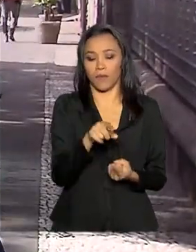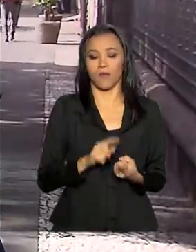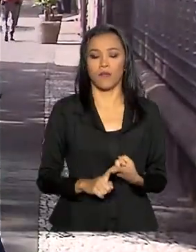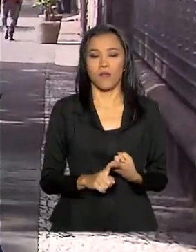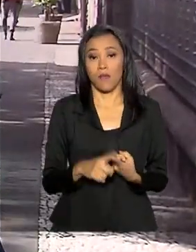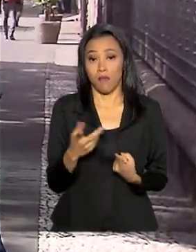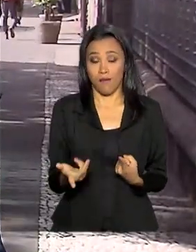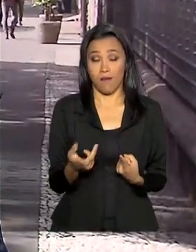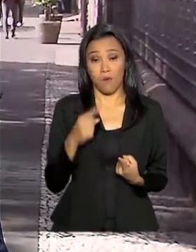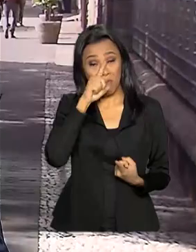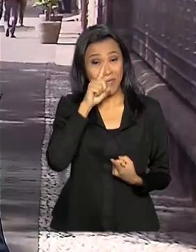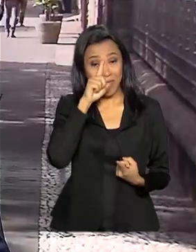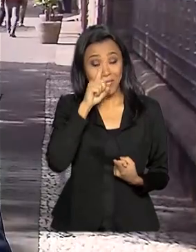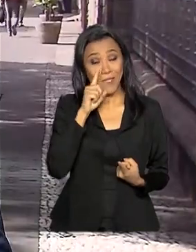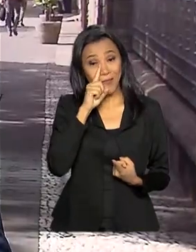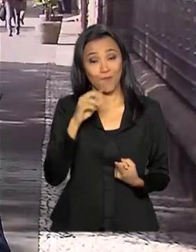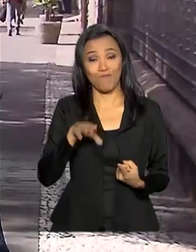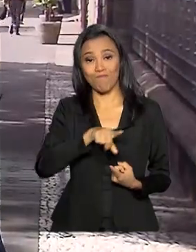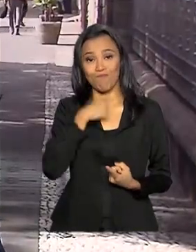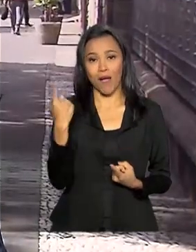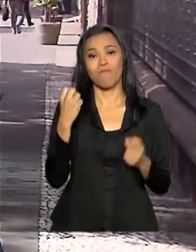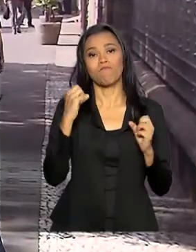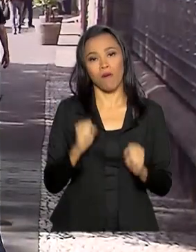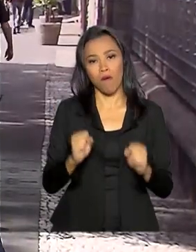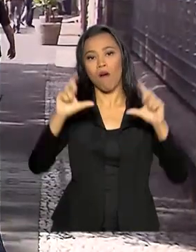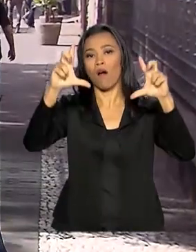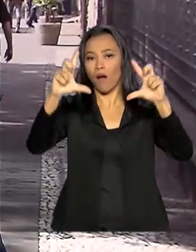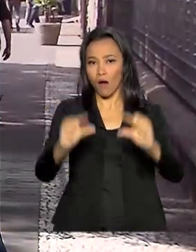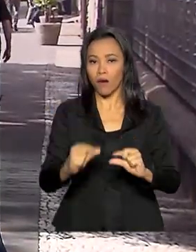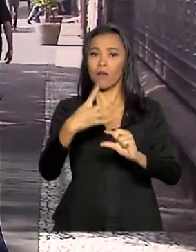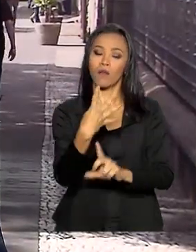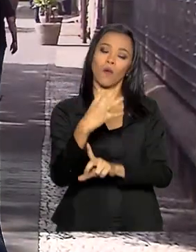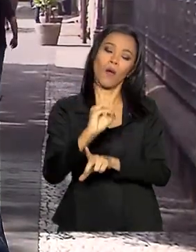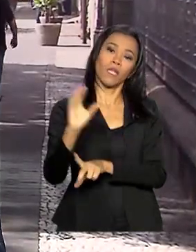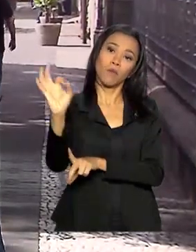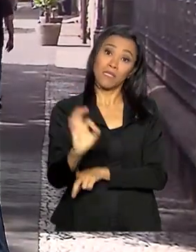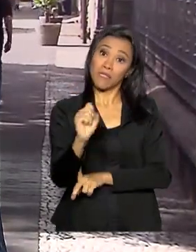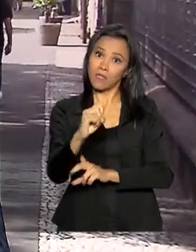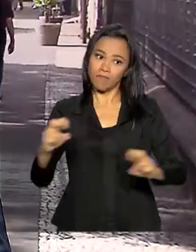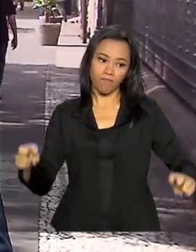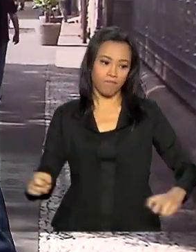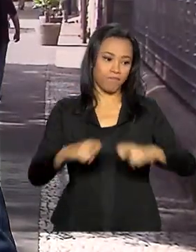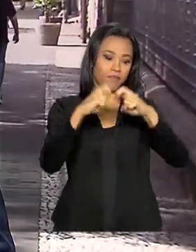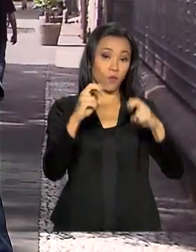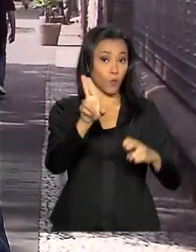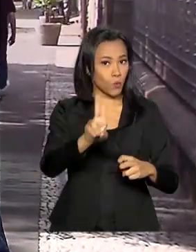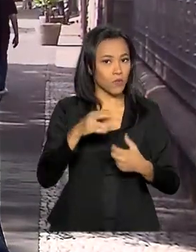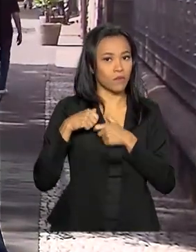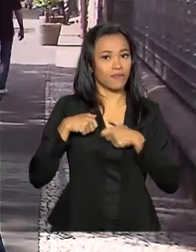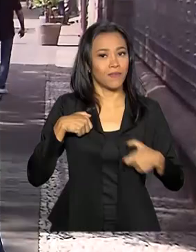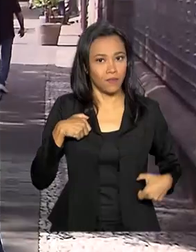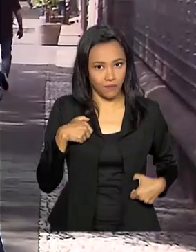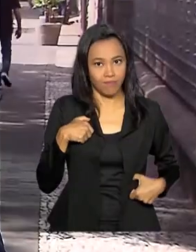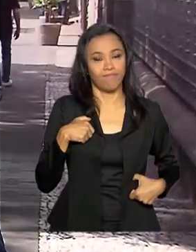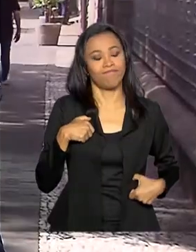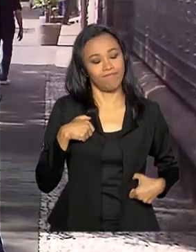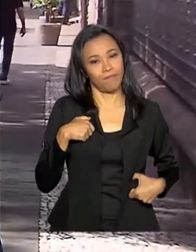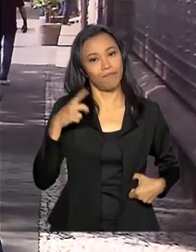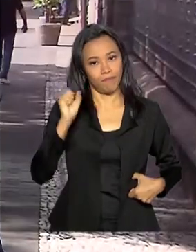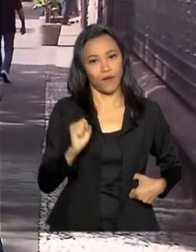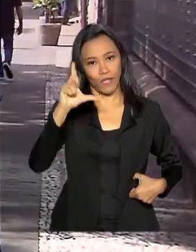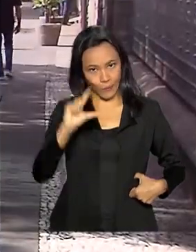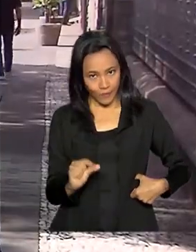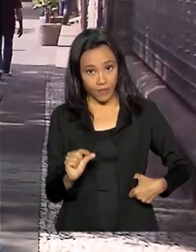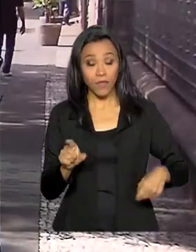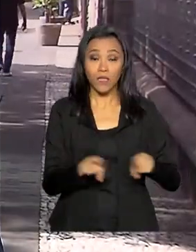o risco de morte pode ser reduzido em até 40% em caso de colisão, se o passageiro estiver utilizando o cinto de segurança, e